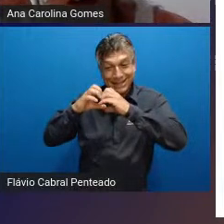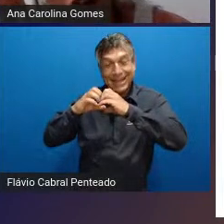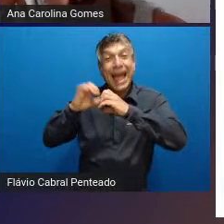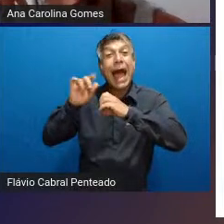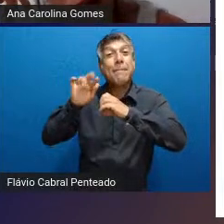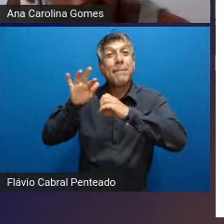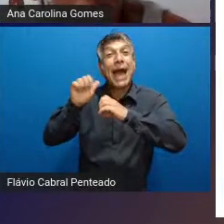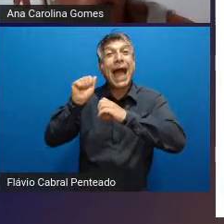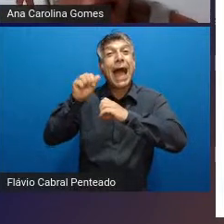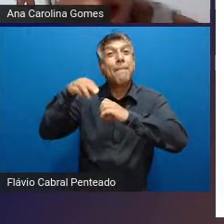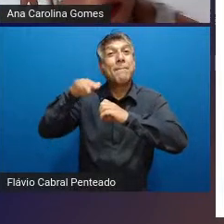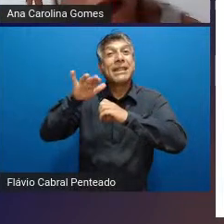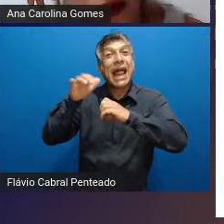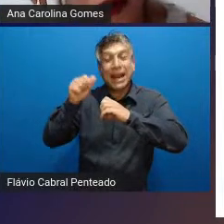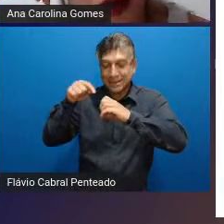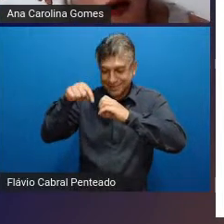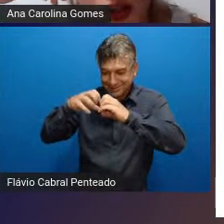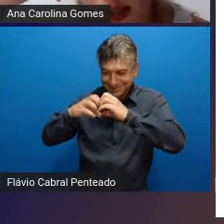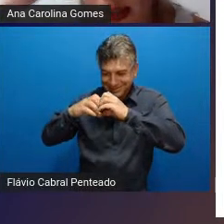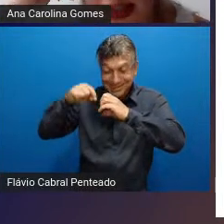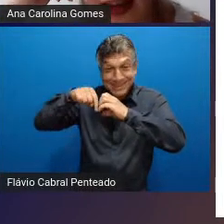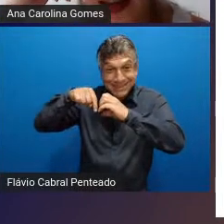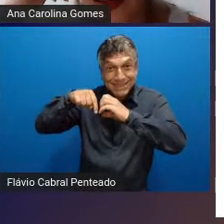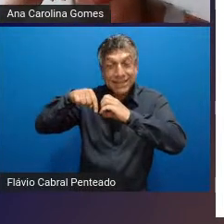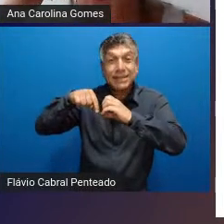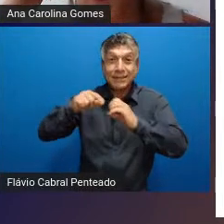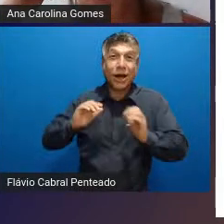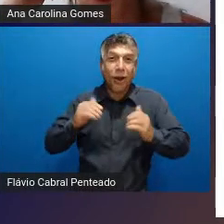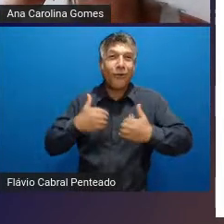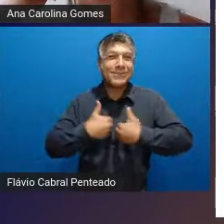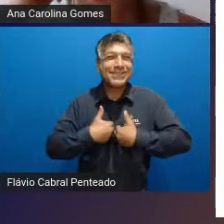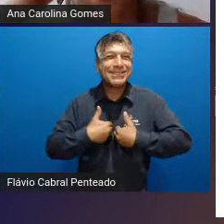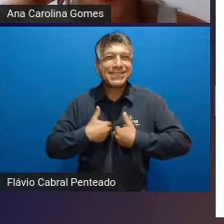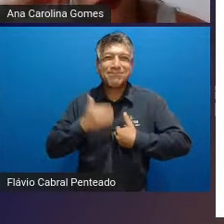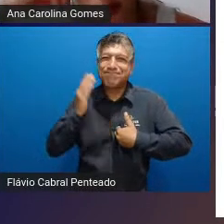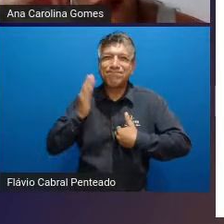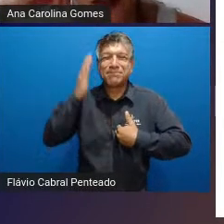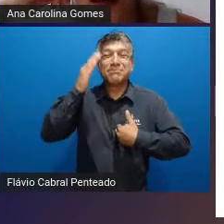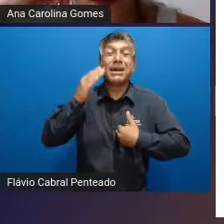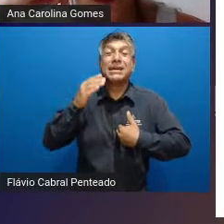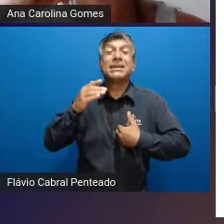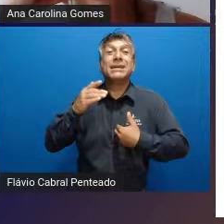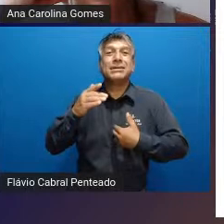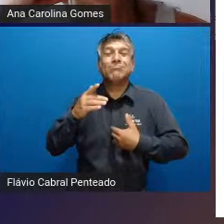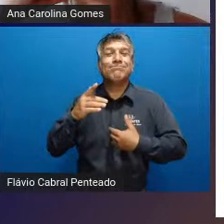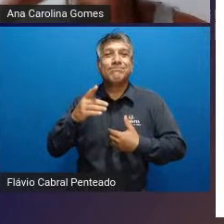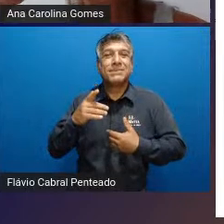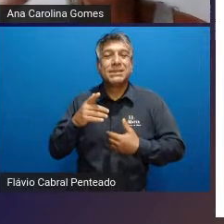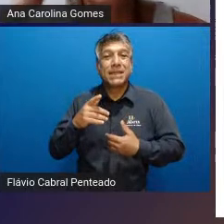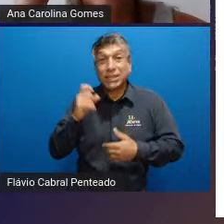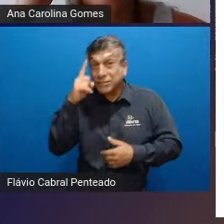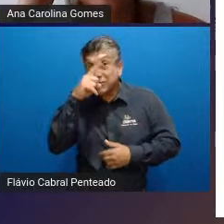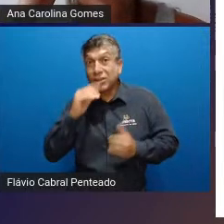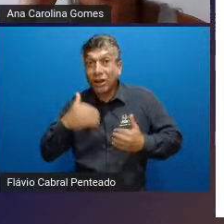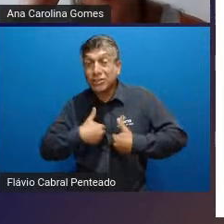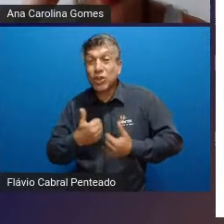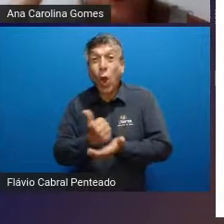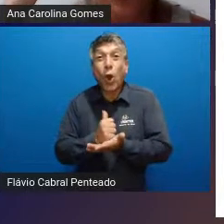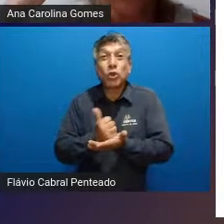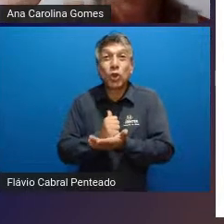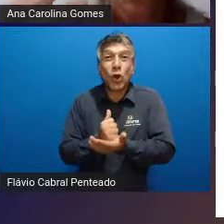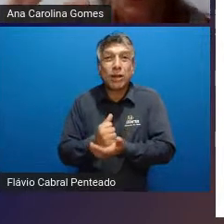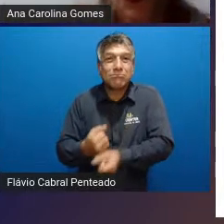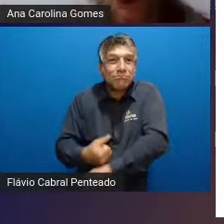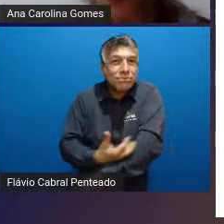encefálico que é atingido principalmente pelos autistas né que é o que controla as nossas emoções então ela é mais afetada então